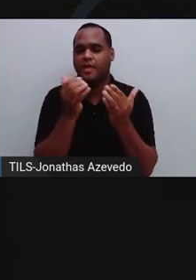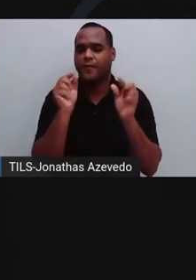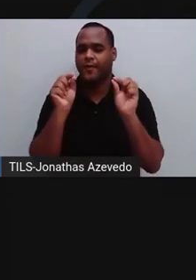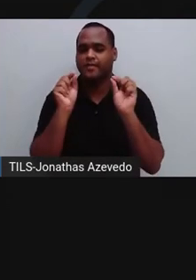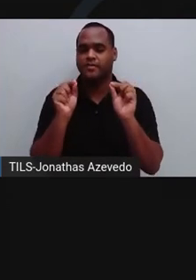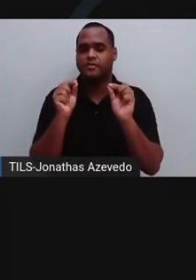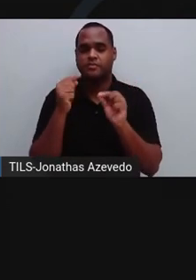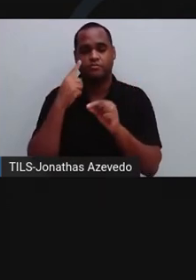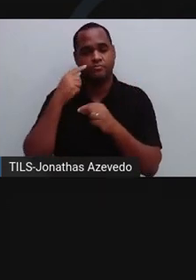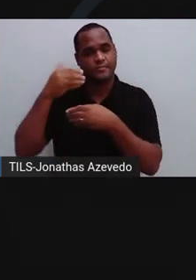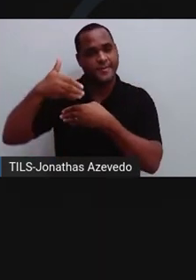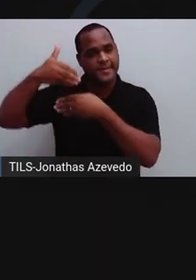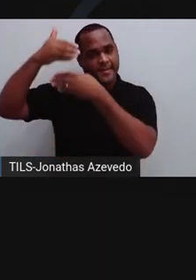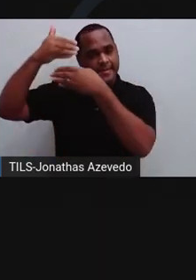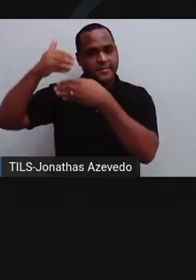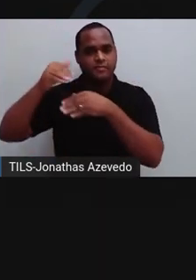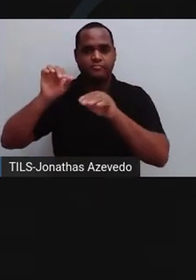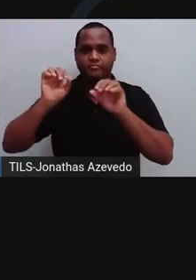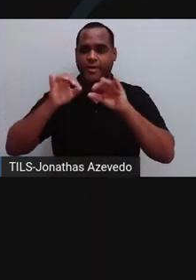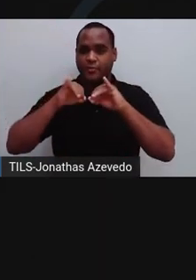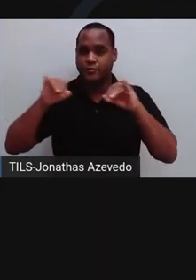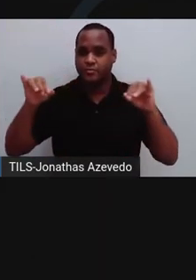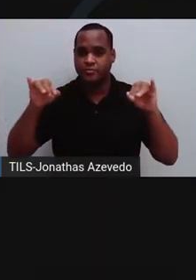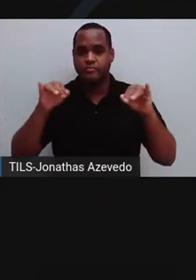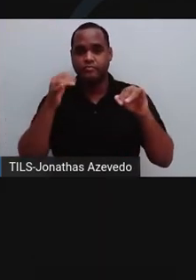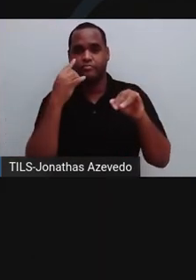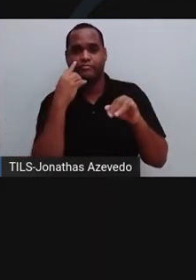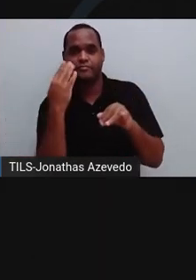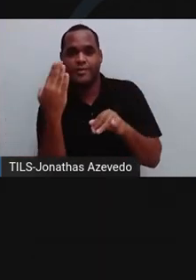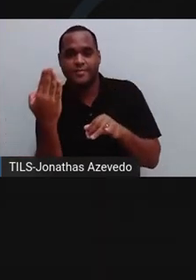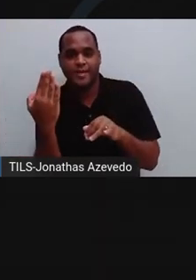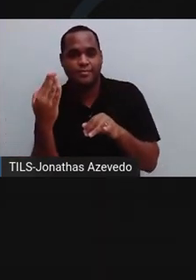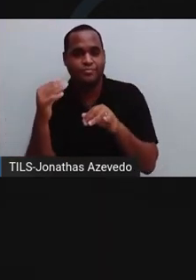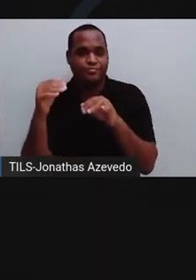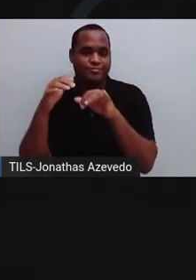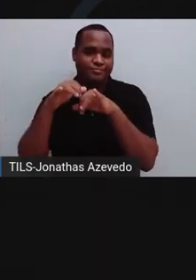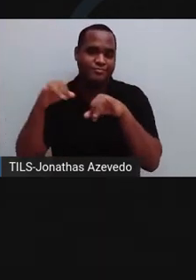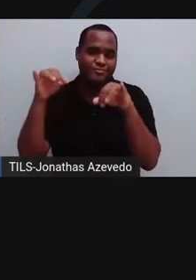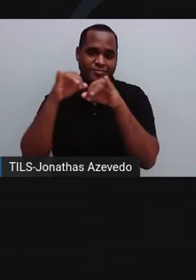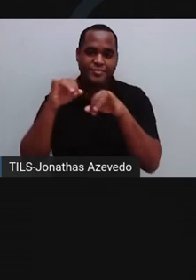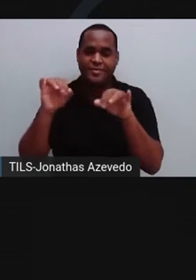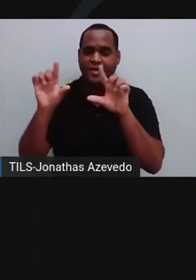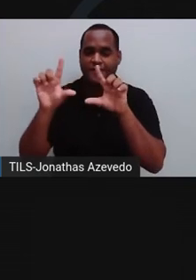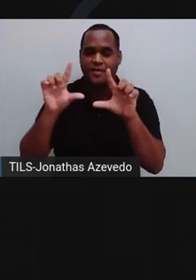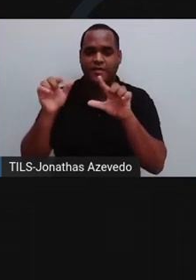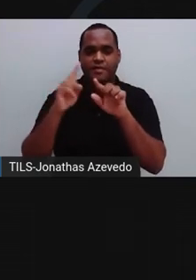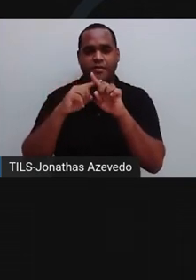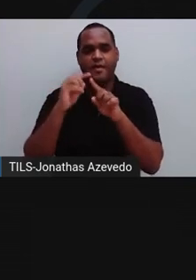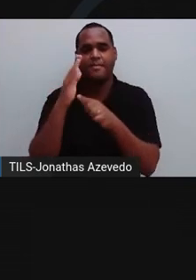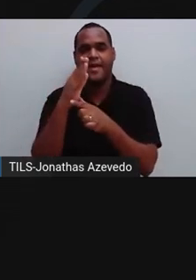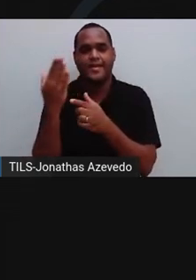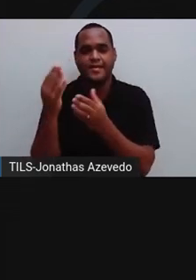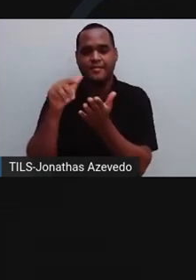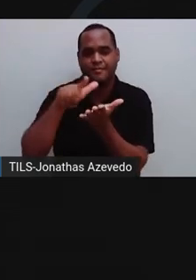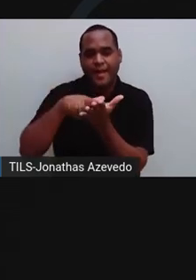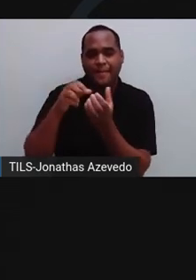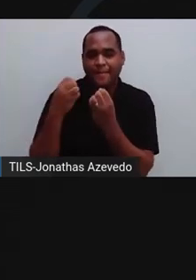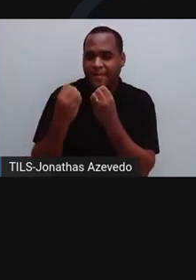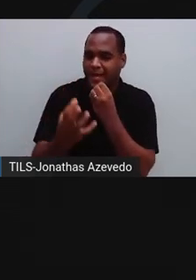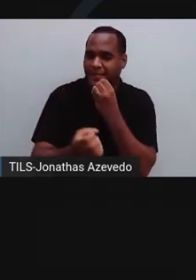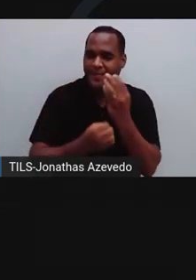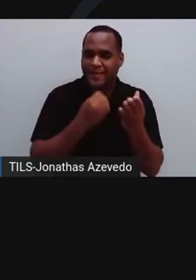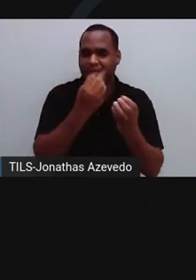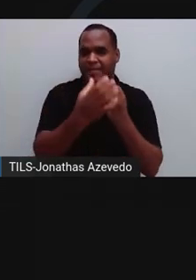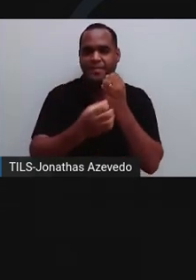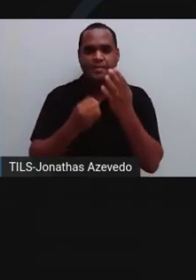visual, nós temos cartazes, anúncios, propagandas, banners, placas,